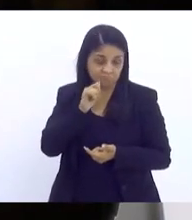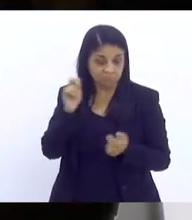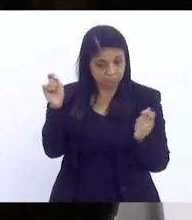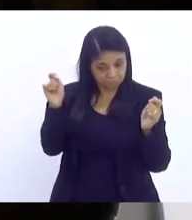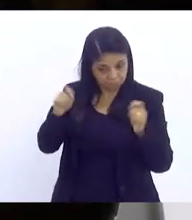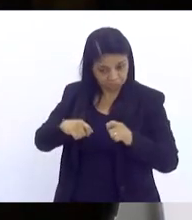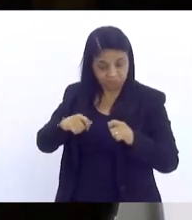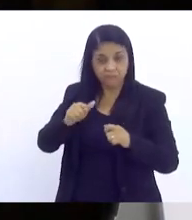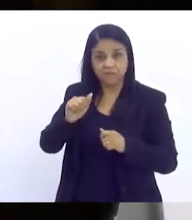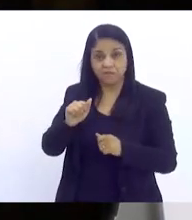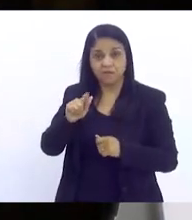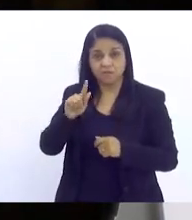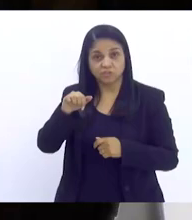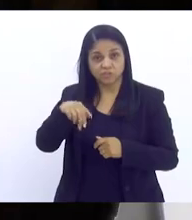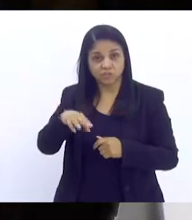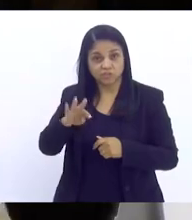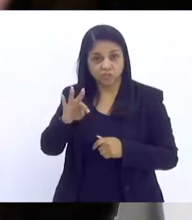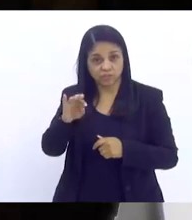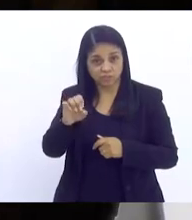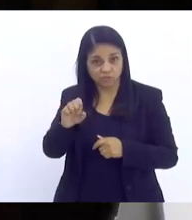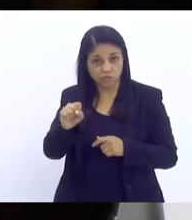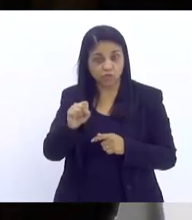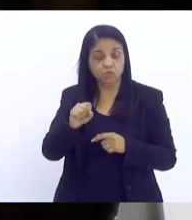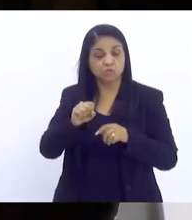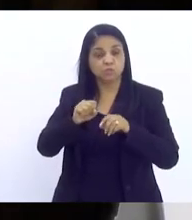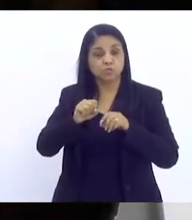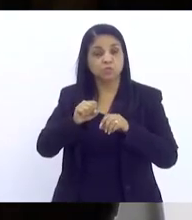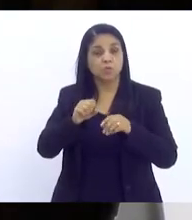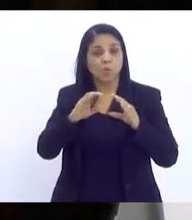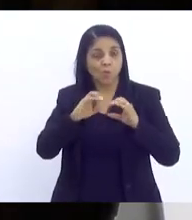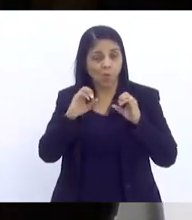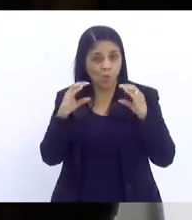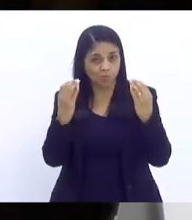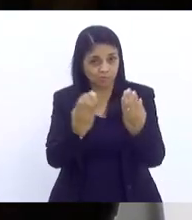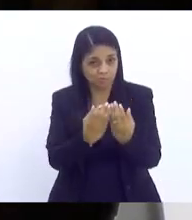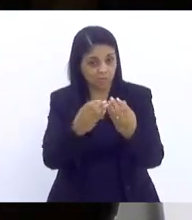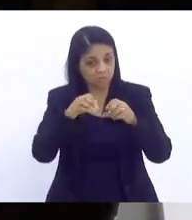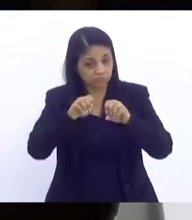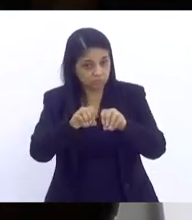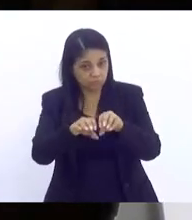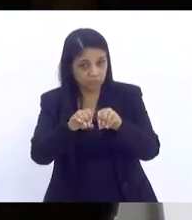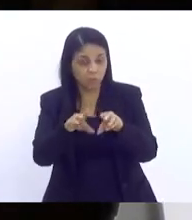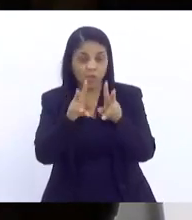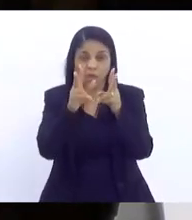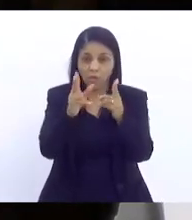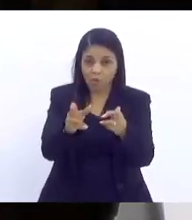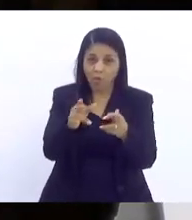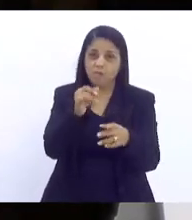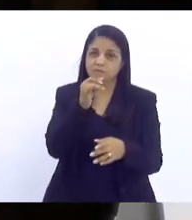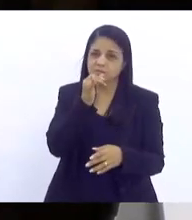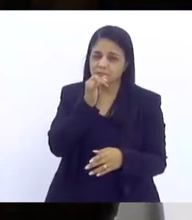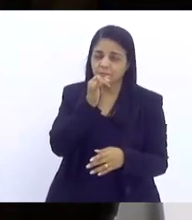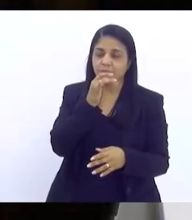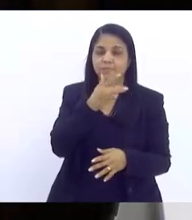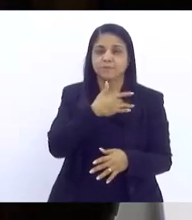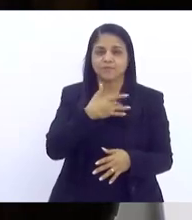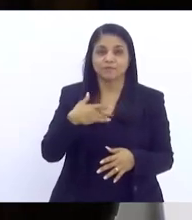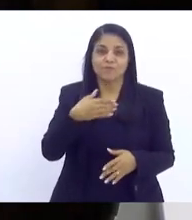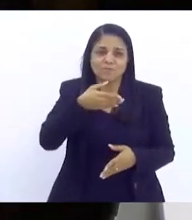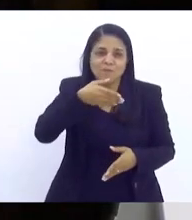agentes comunitárias de educação. Assim como, por exemplo, a saúde tem... Deixa eu beber um pouquinho de dados.